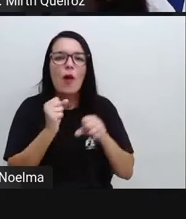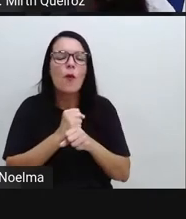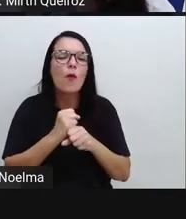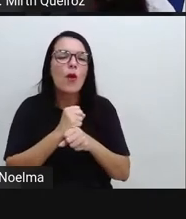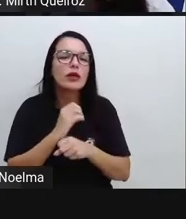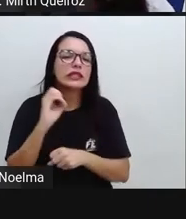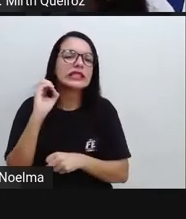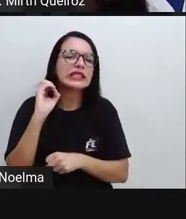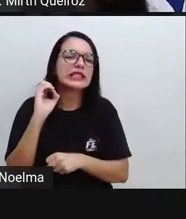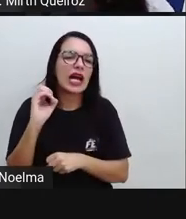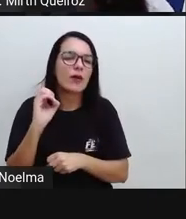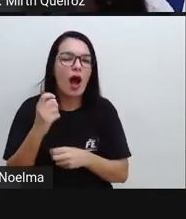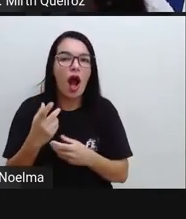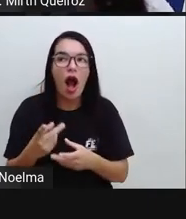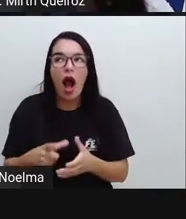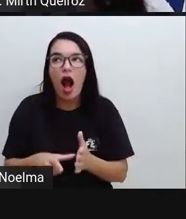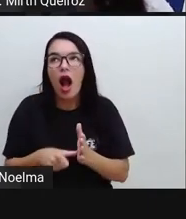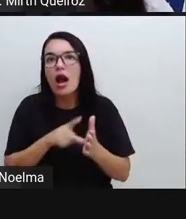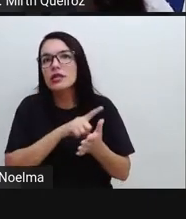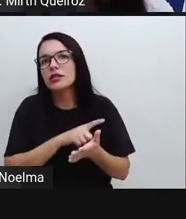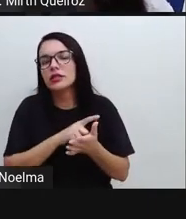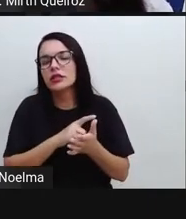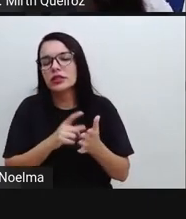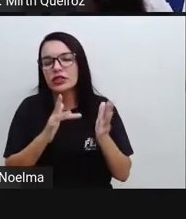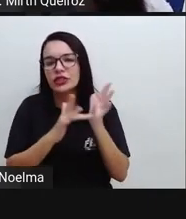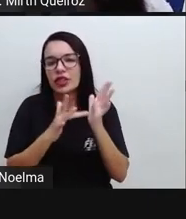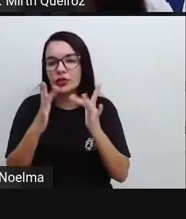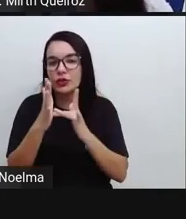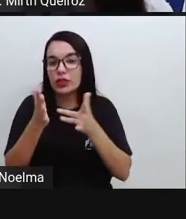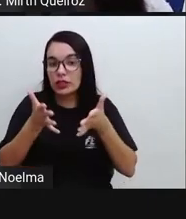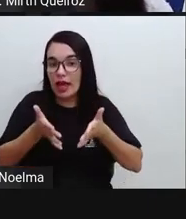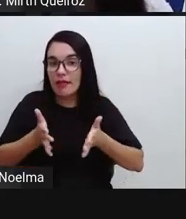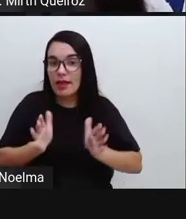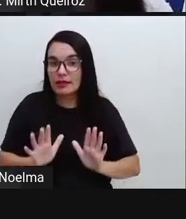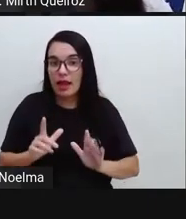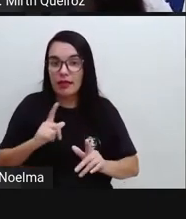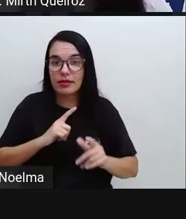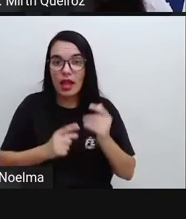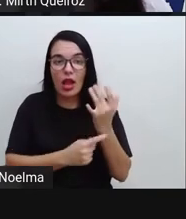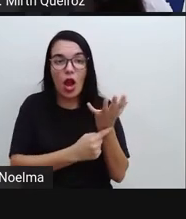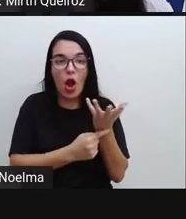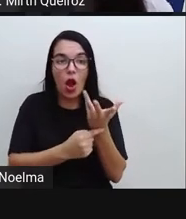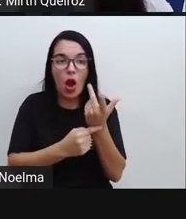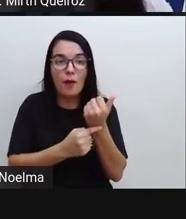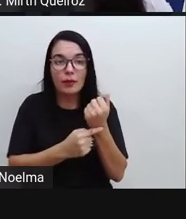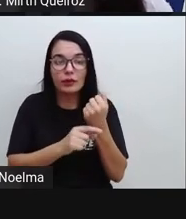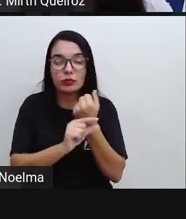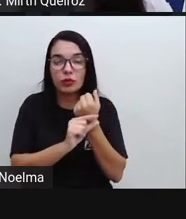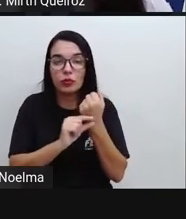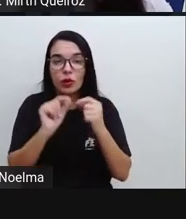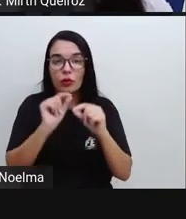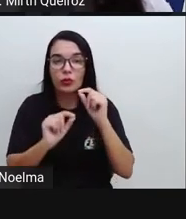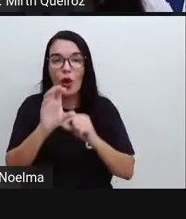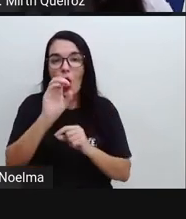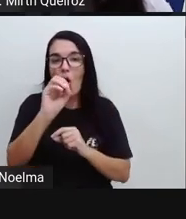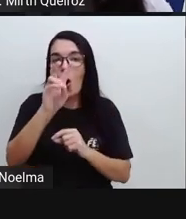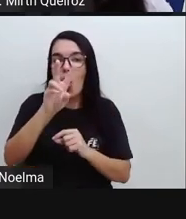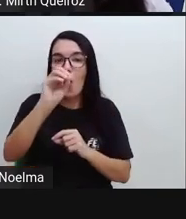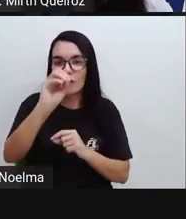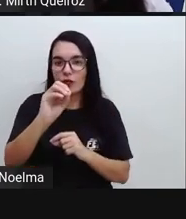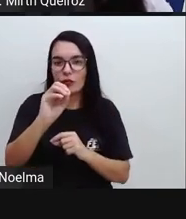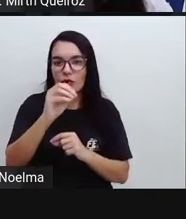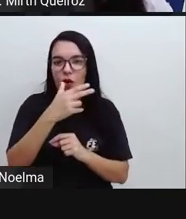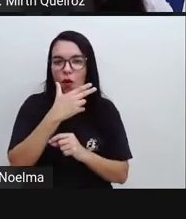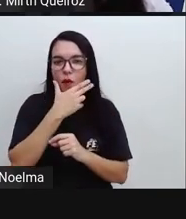foi antes do nascimento de Cristo, né? A obra que foi denominada O Ovo, de Simias de Rod, lá